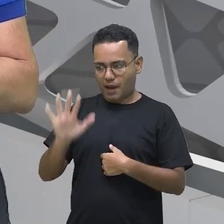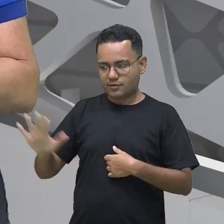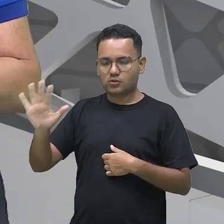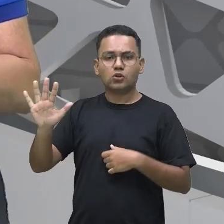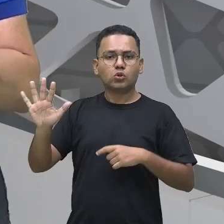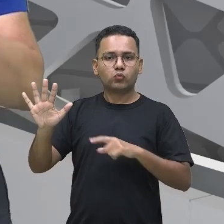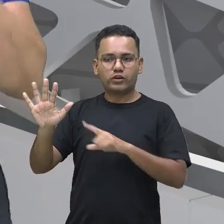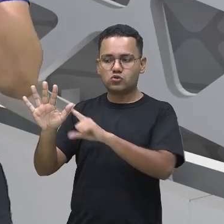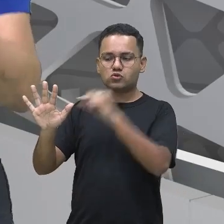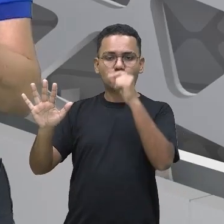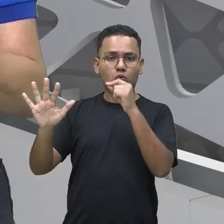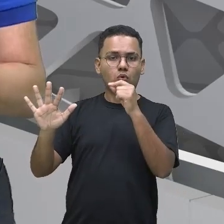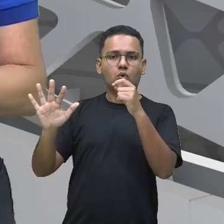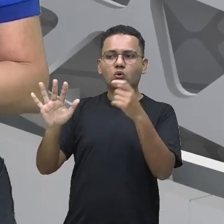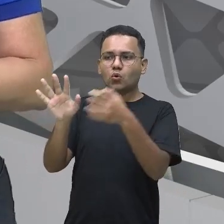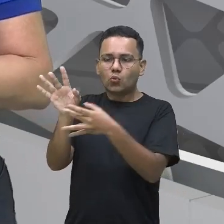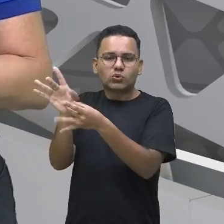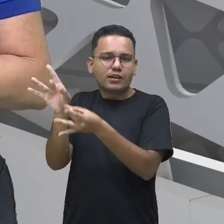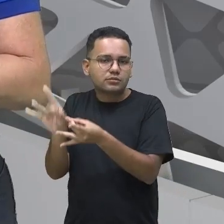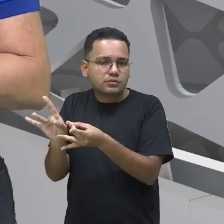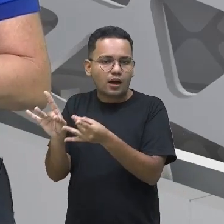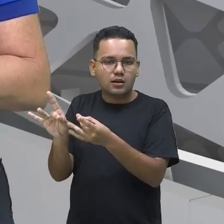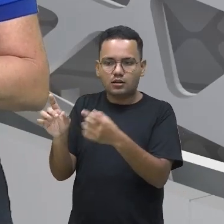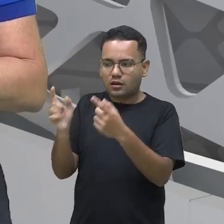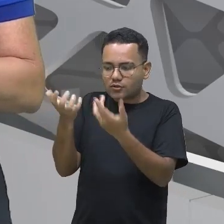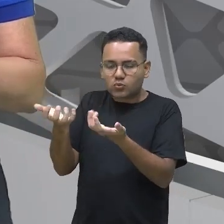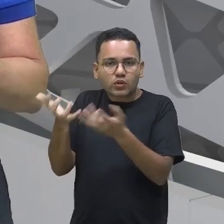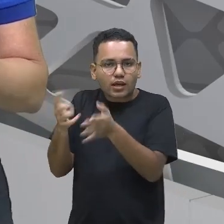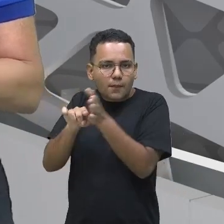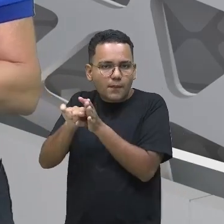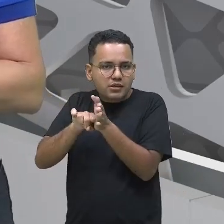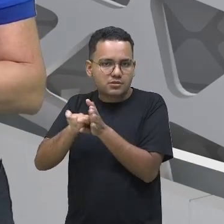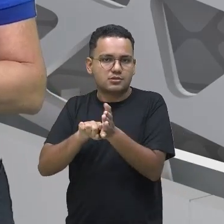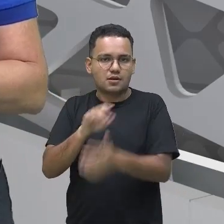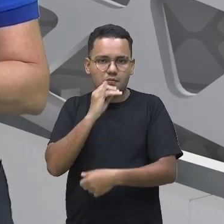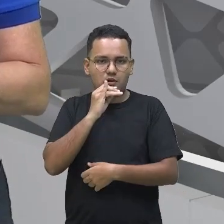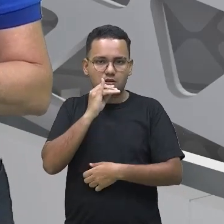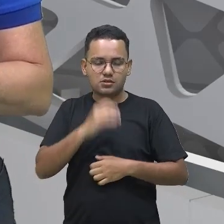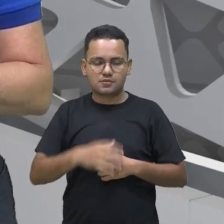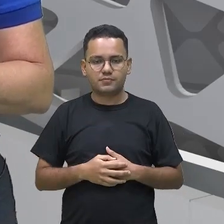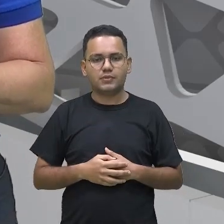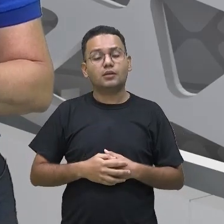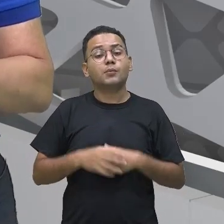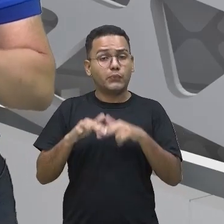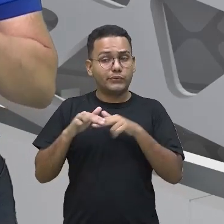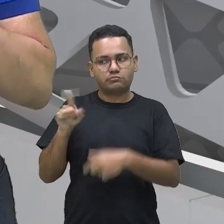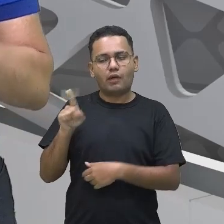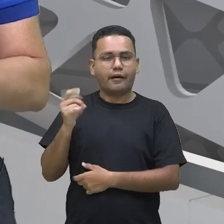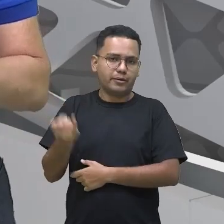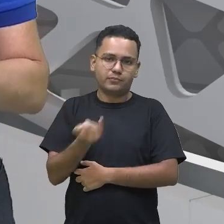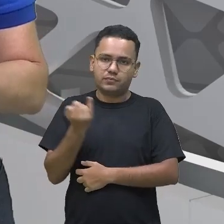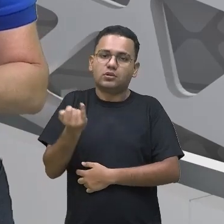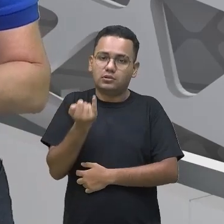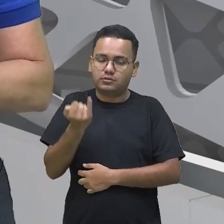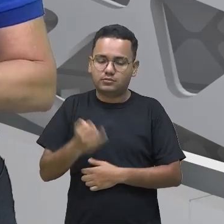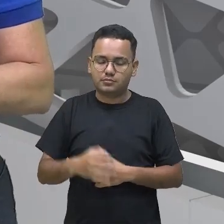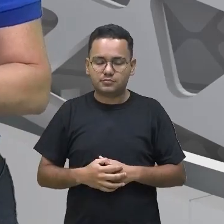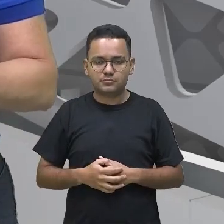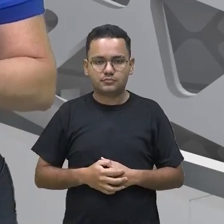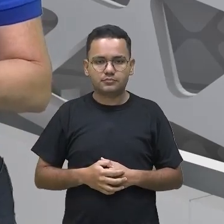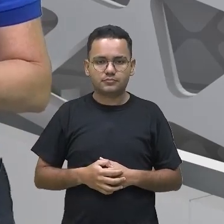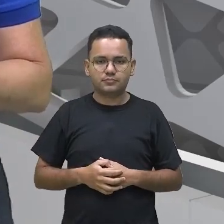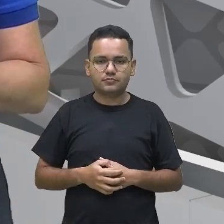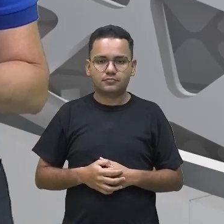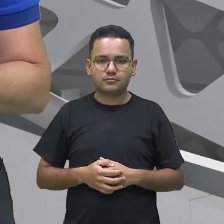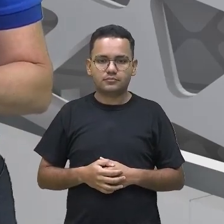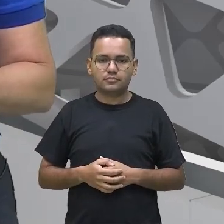muito importante. como nós vimos no primeiro exemplo, as imagens são fundamentais. Então, é necessário também